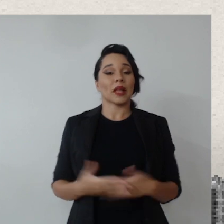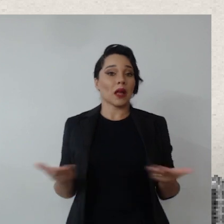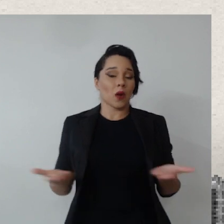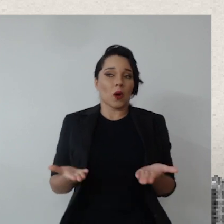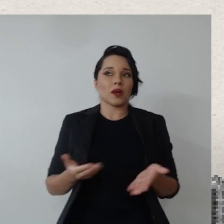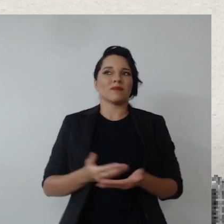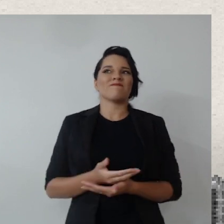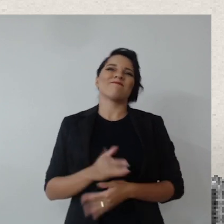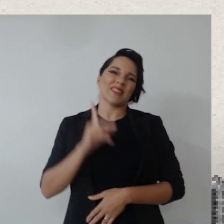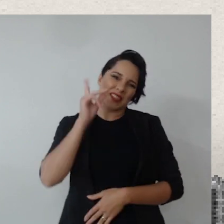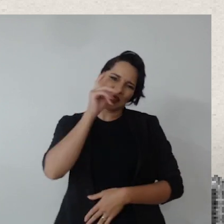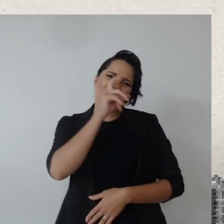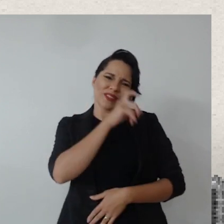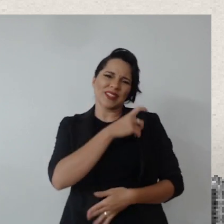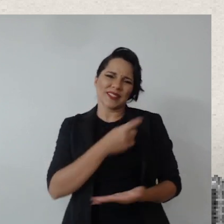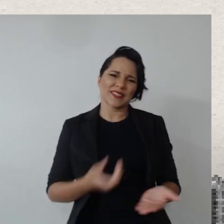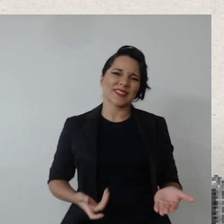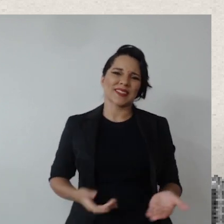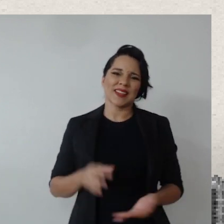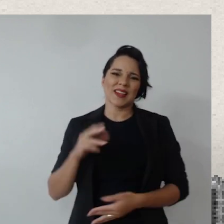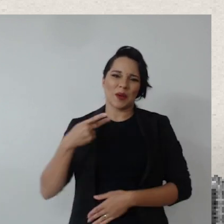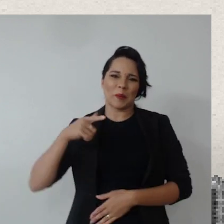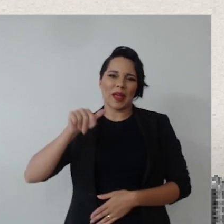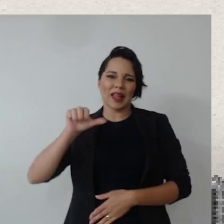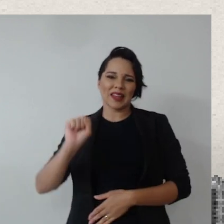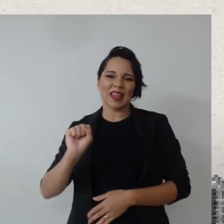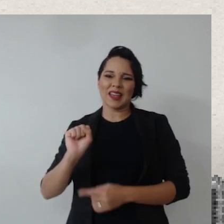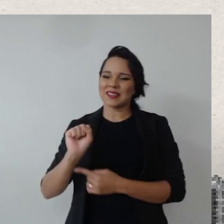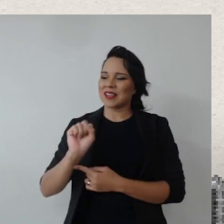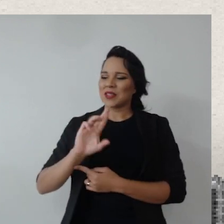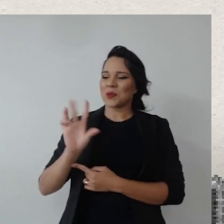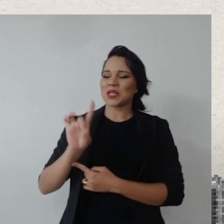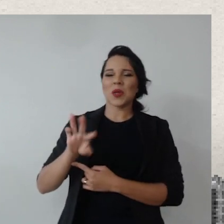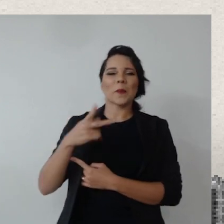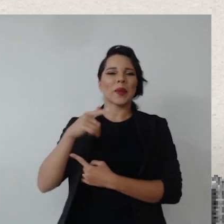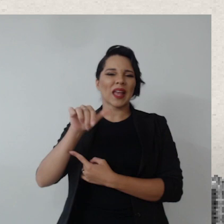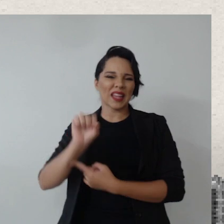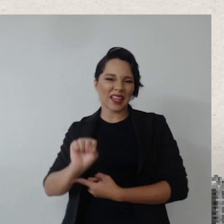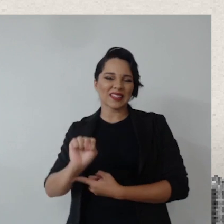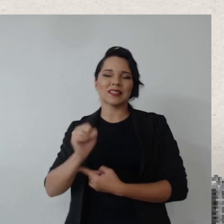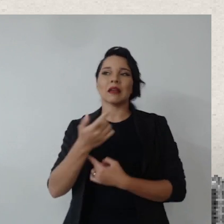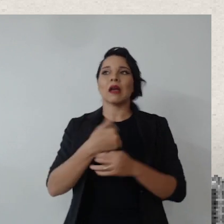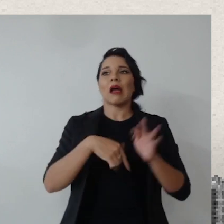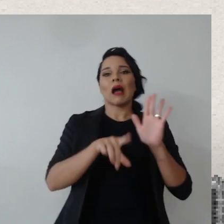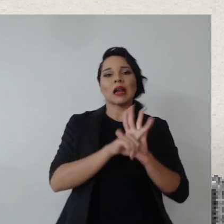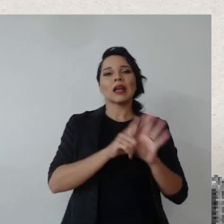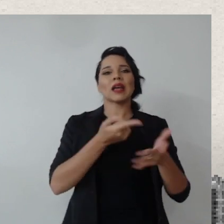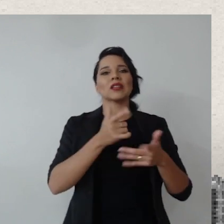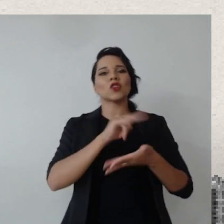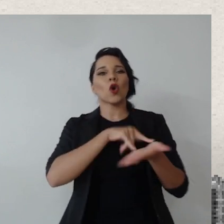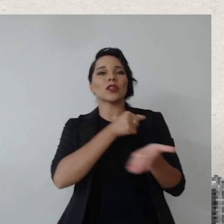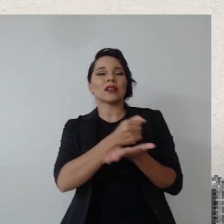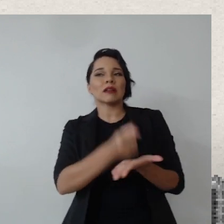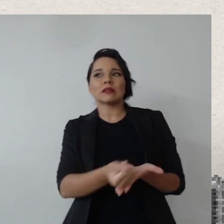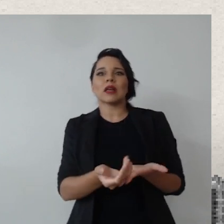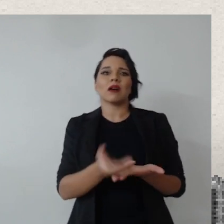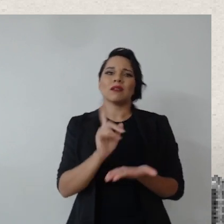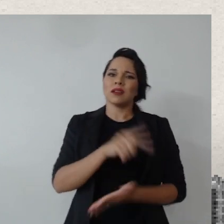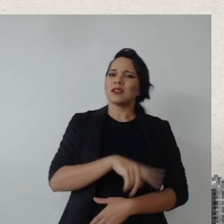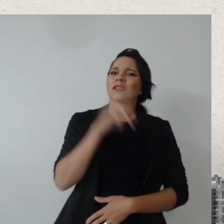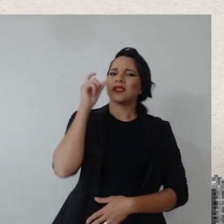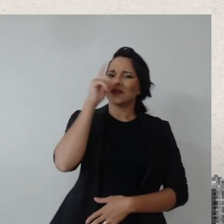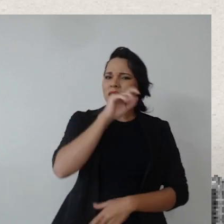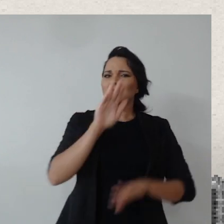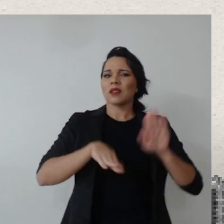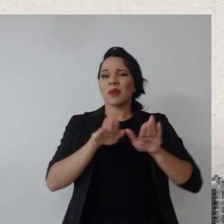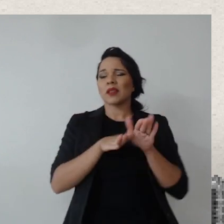e agora, é difícil, o PLS é, não é só o PLS, mas além a questão de governança de contratações, é